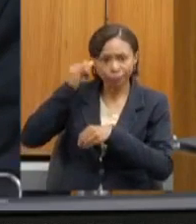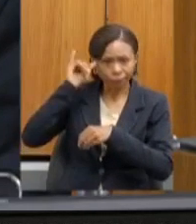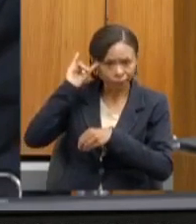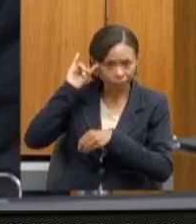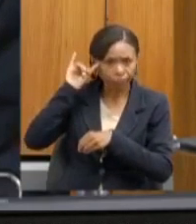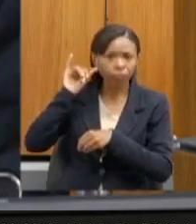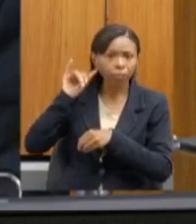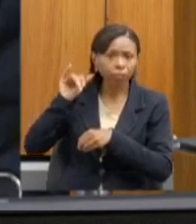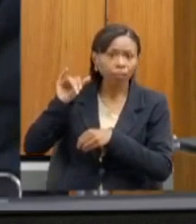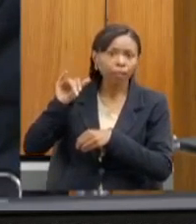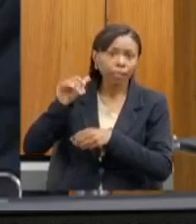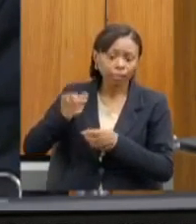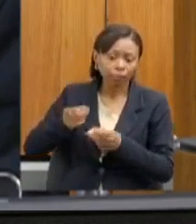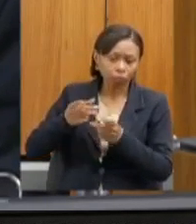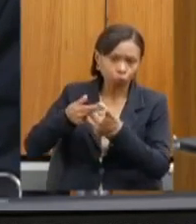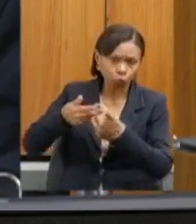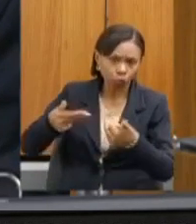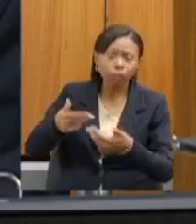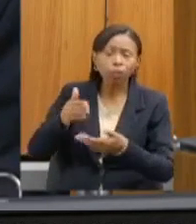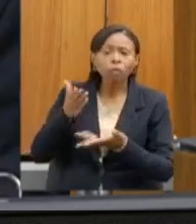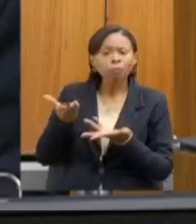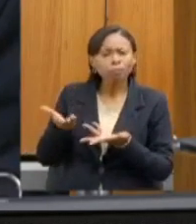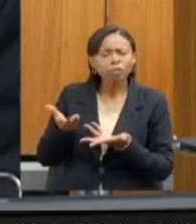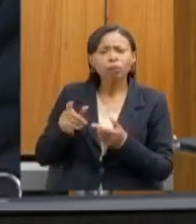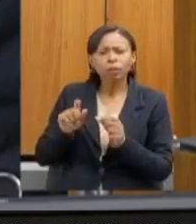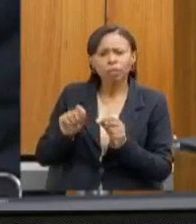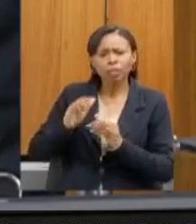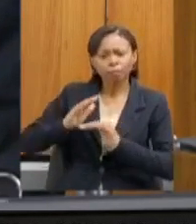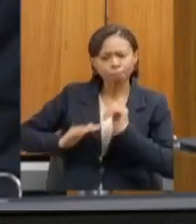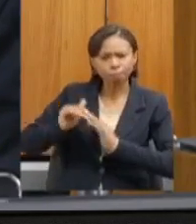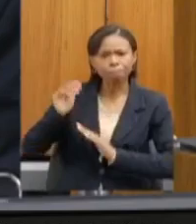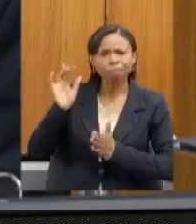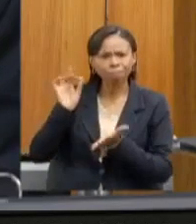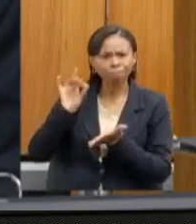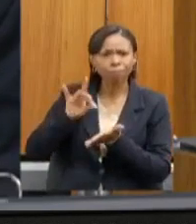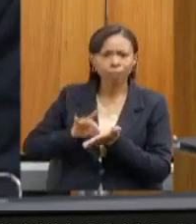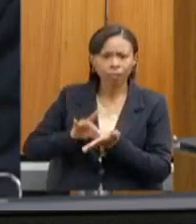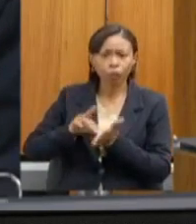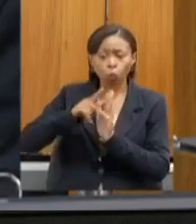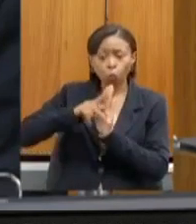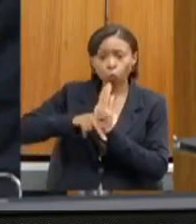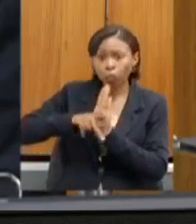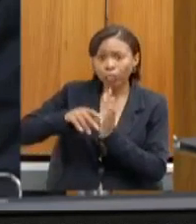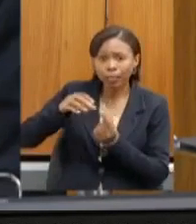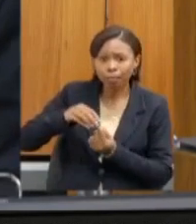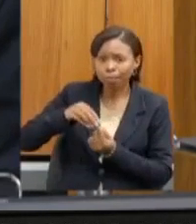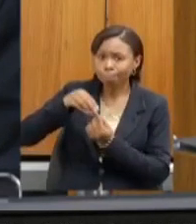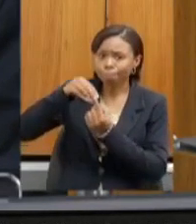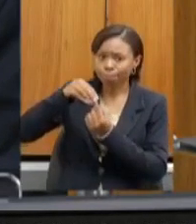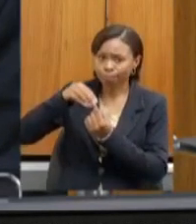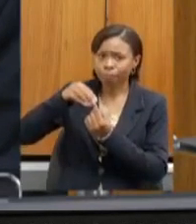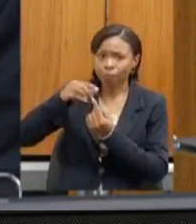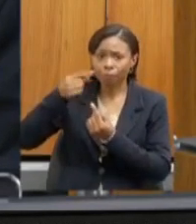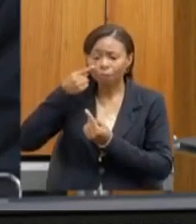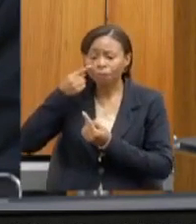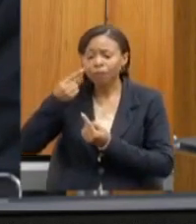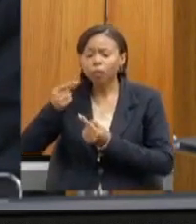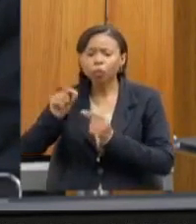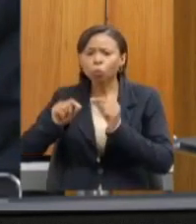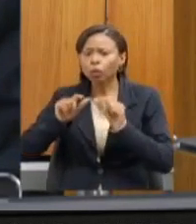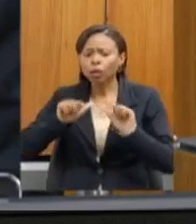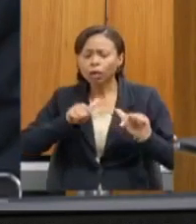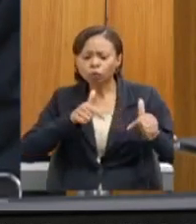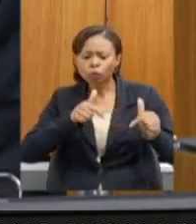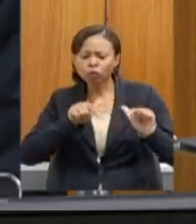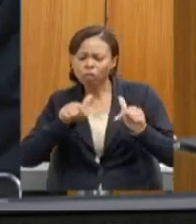levar para a prática, talvez em projetos pilotos, talvez identificando ações que sejam